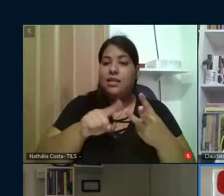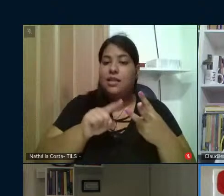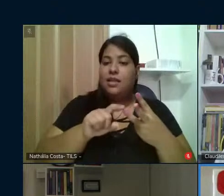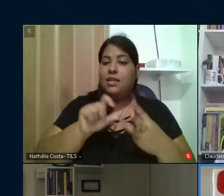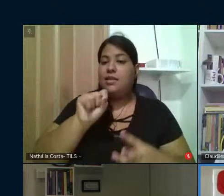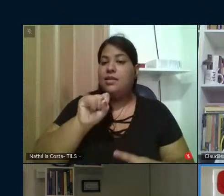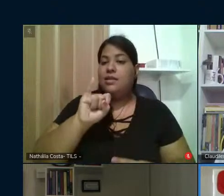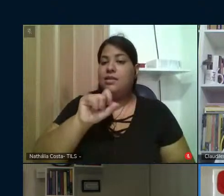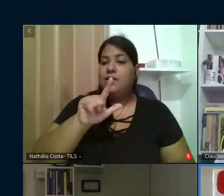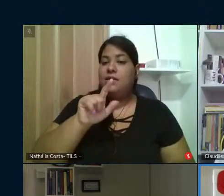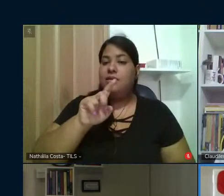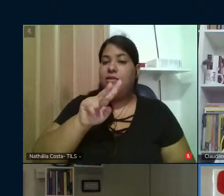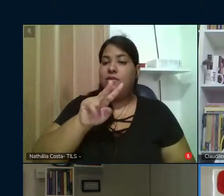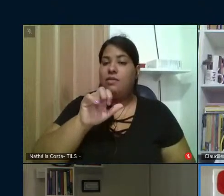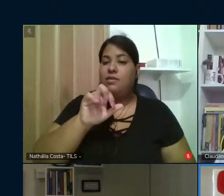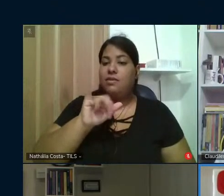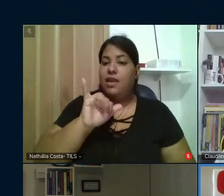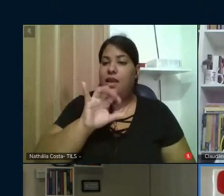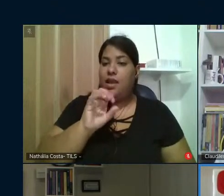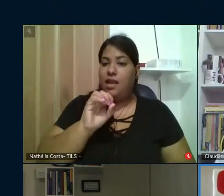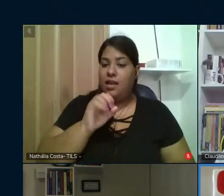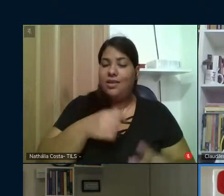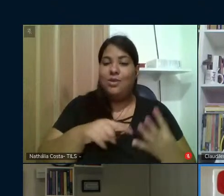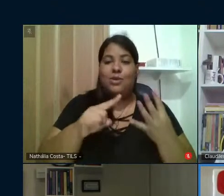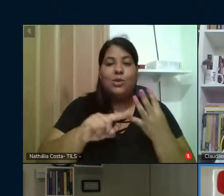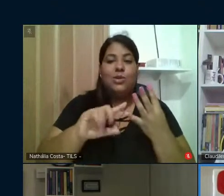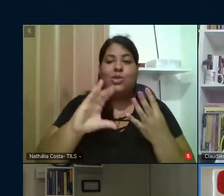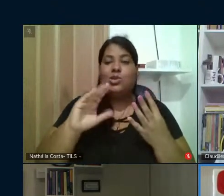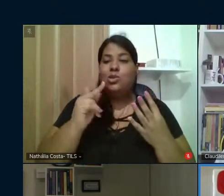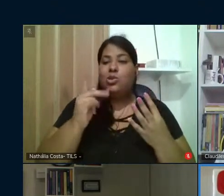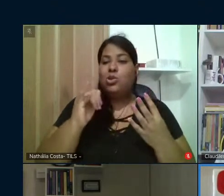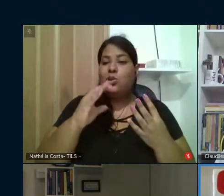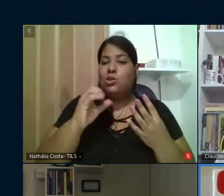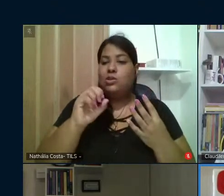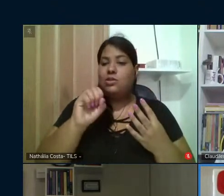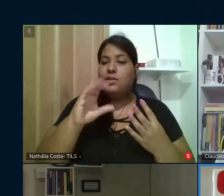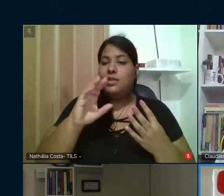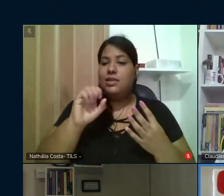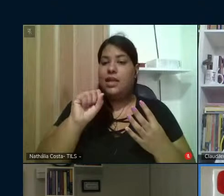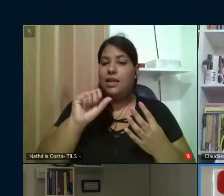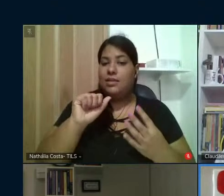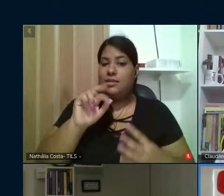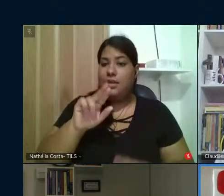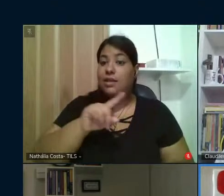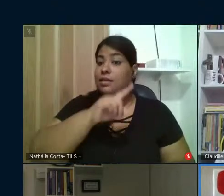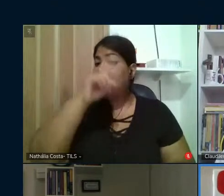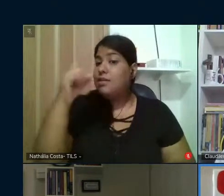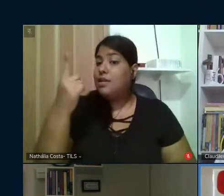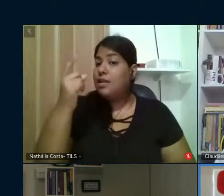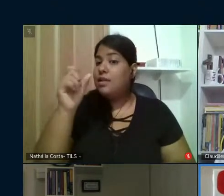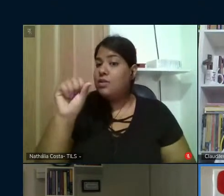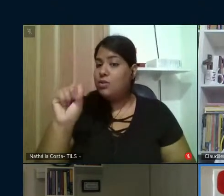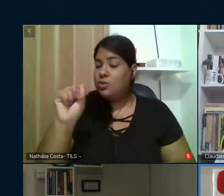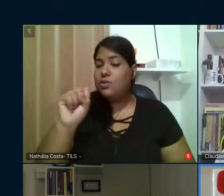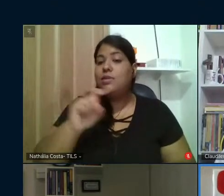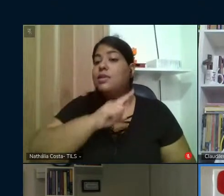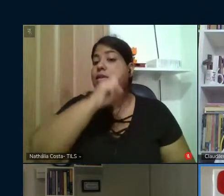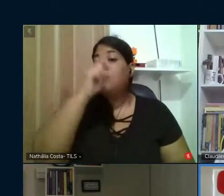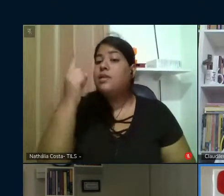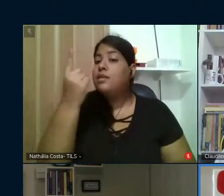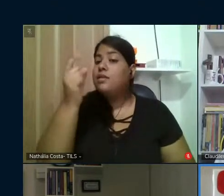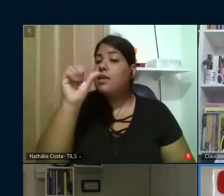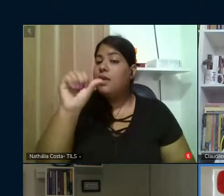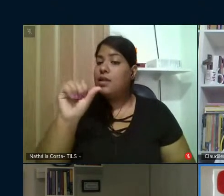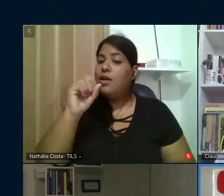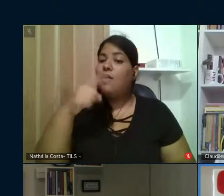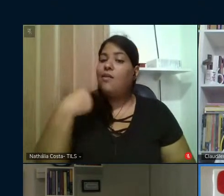nosso grande mestre, Silvério Pessoa, e Chico César, estarão conosco no dia 18. E no dia 19, estamos articulando aí,